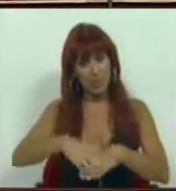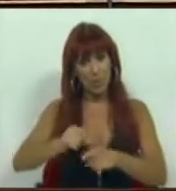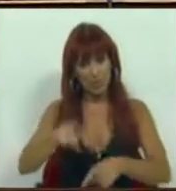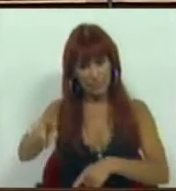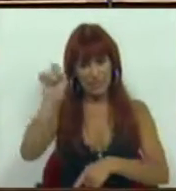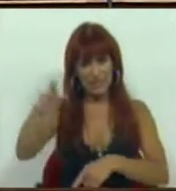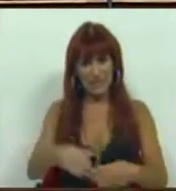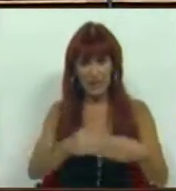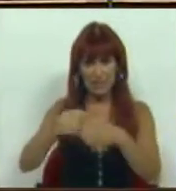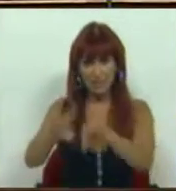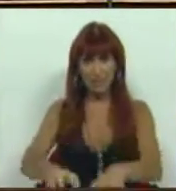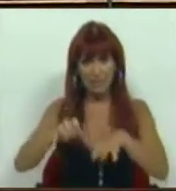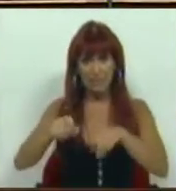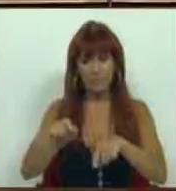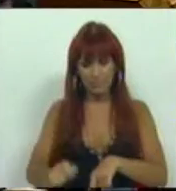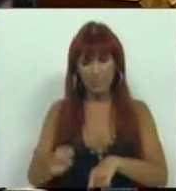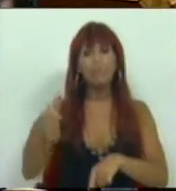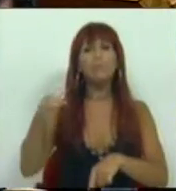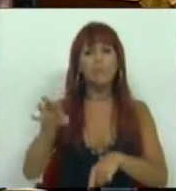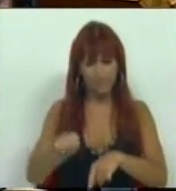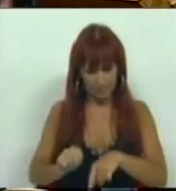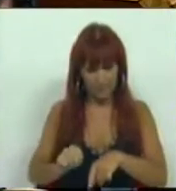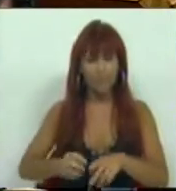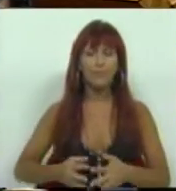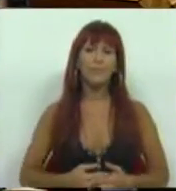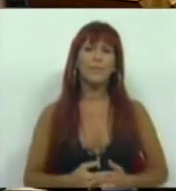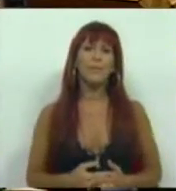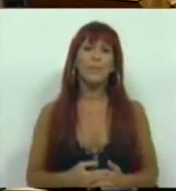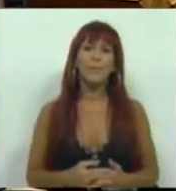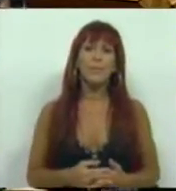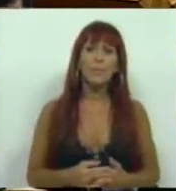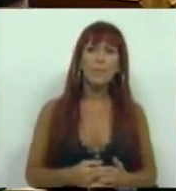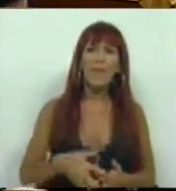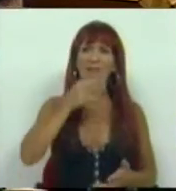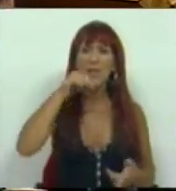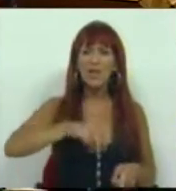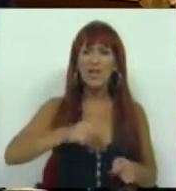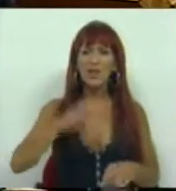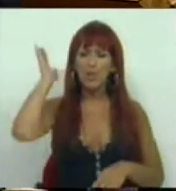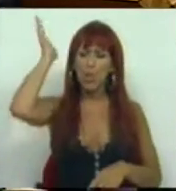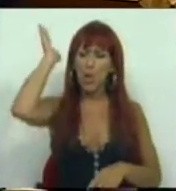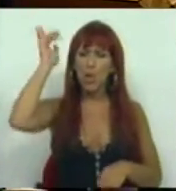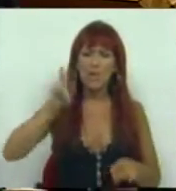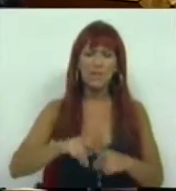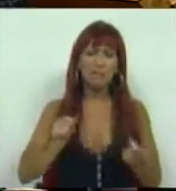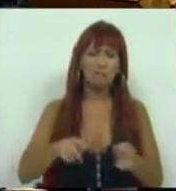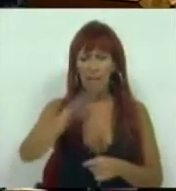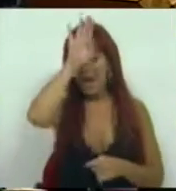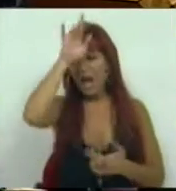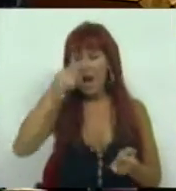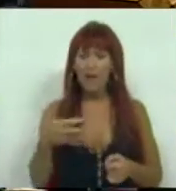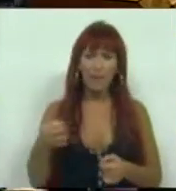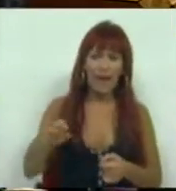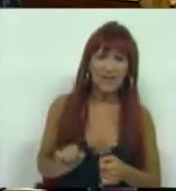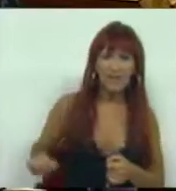pela eleição como líder parlamentar do Partido Socialista. Falou-nos aqui do Congresso de Braga,